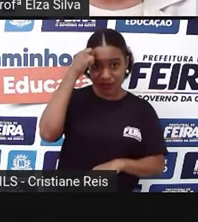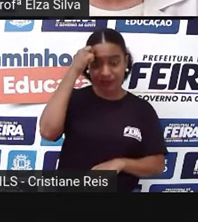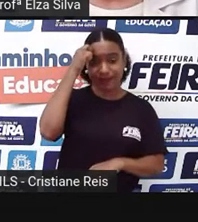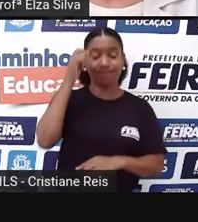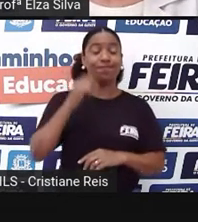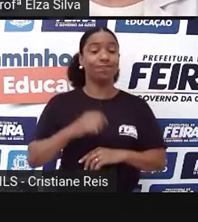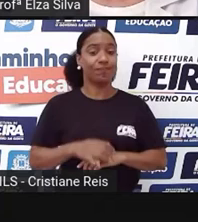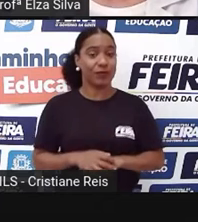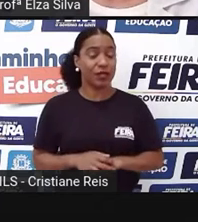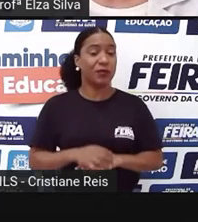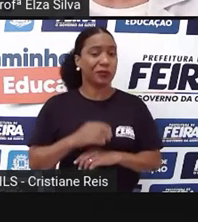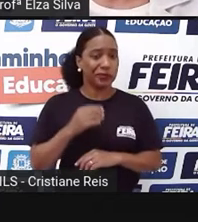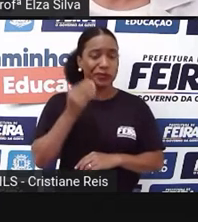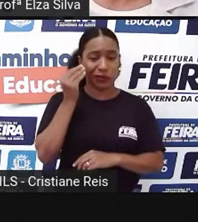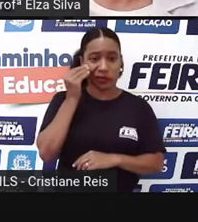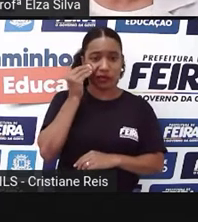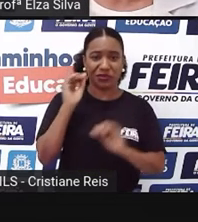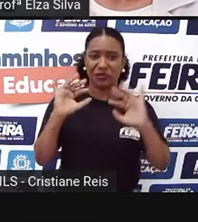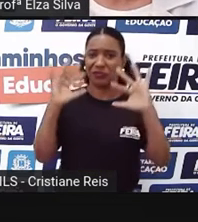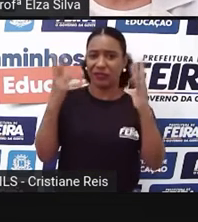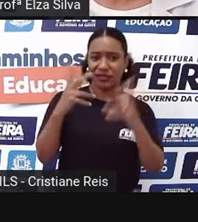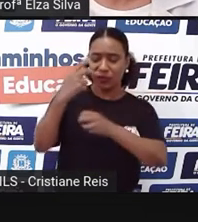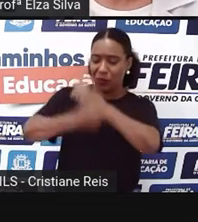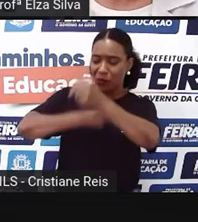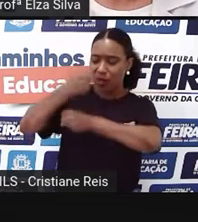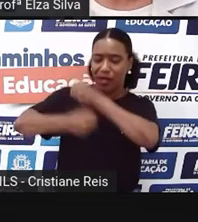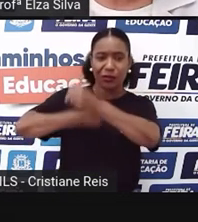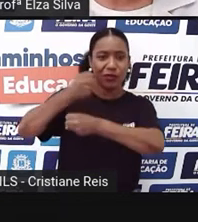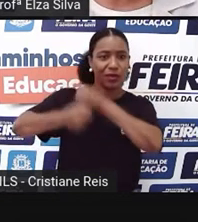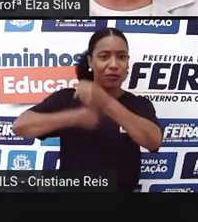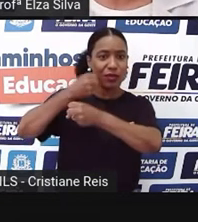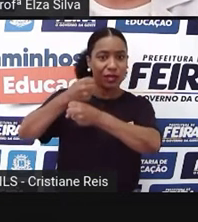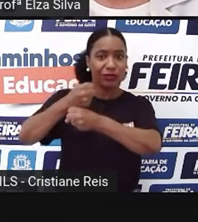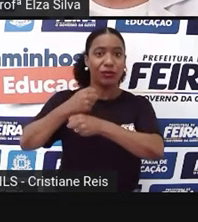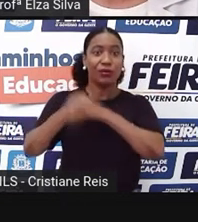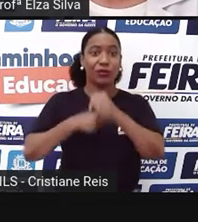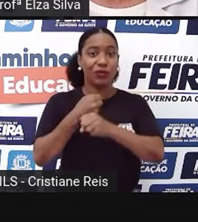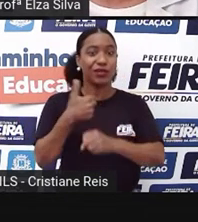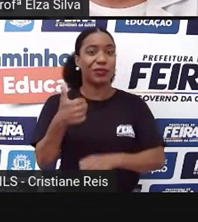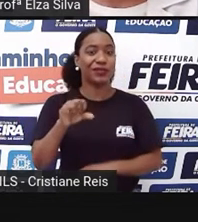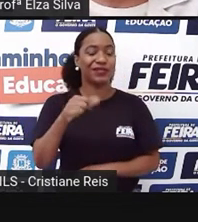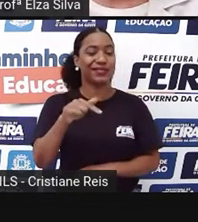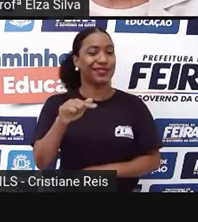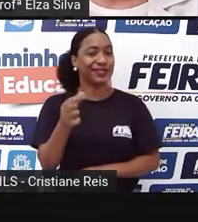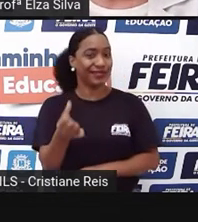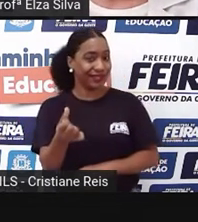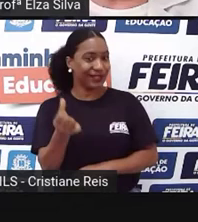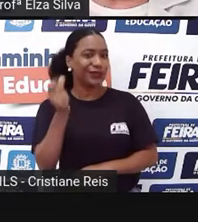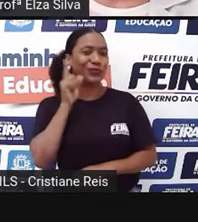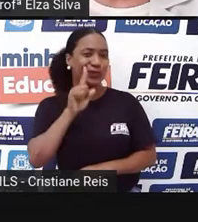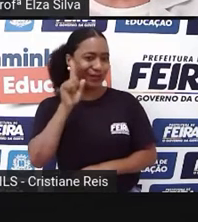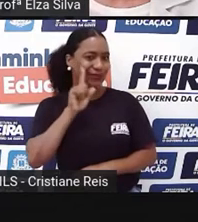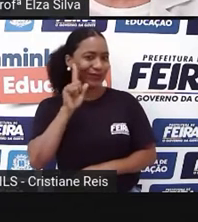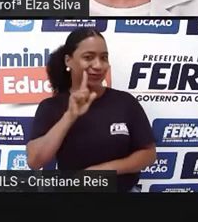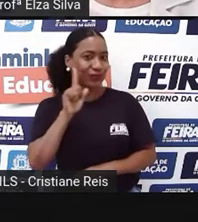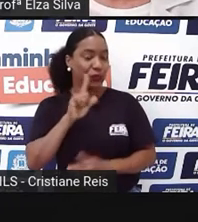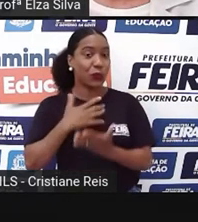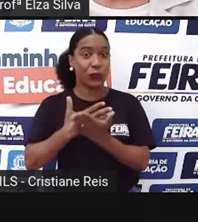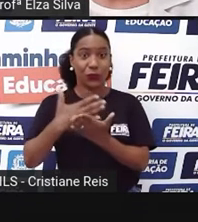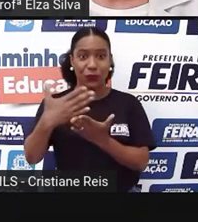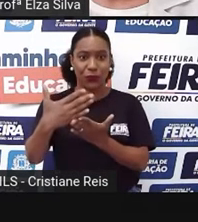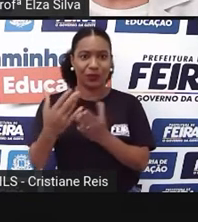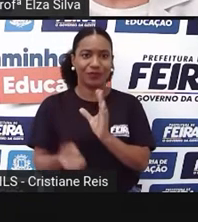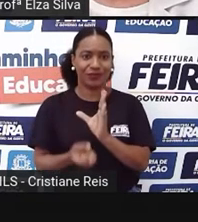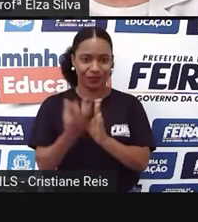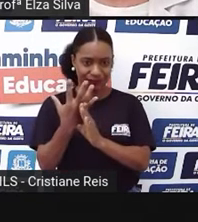anual que começou oficialmente em 1976 nos Estados Unidos. It is